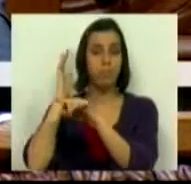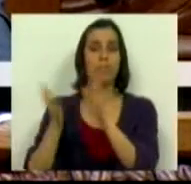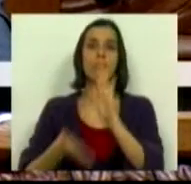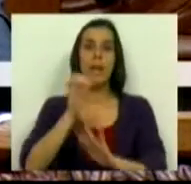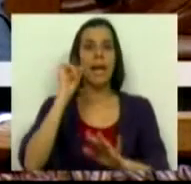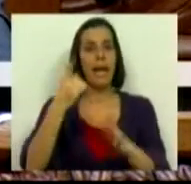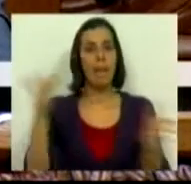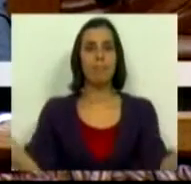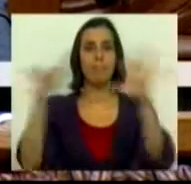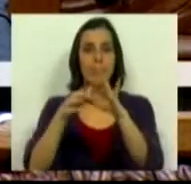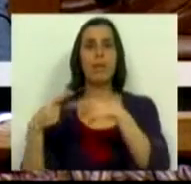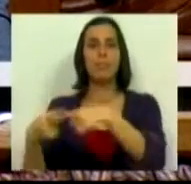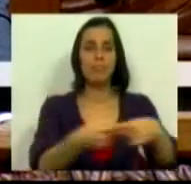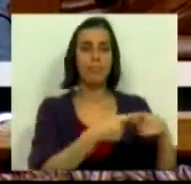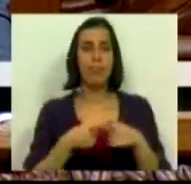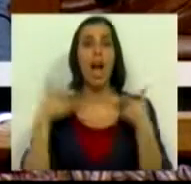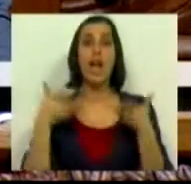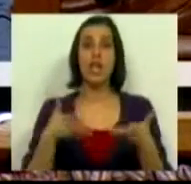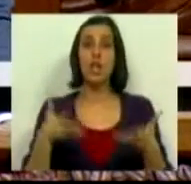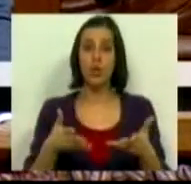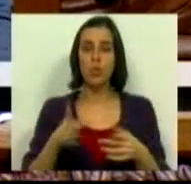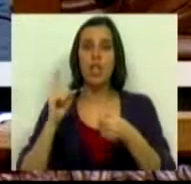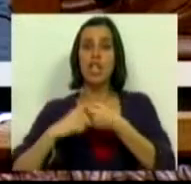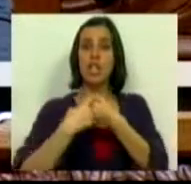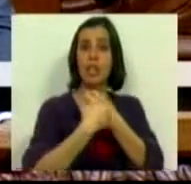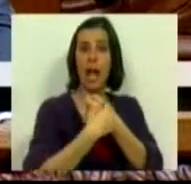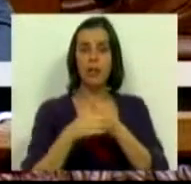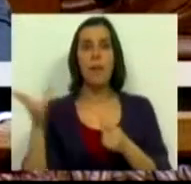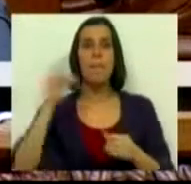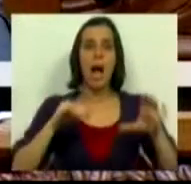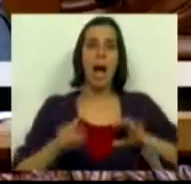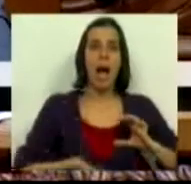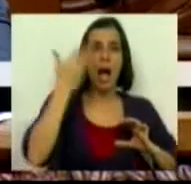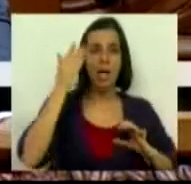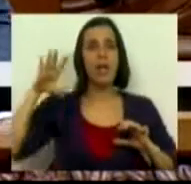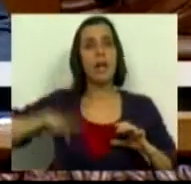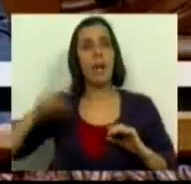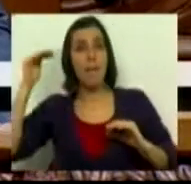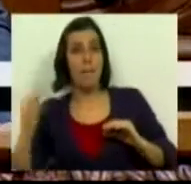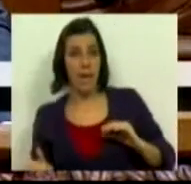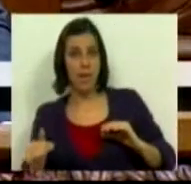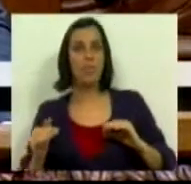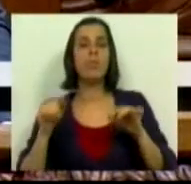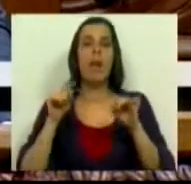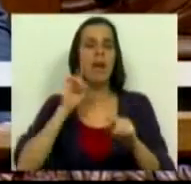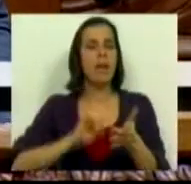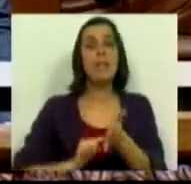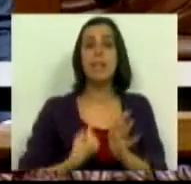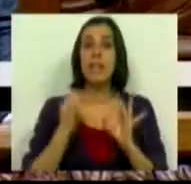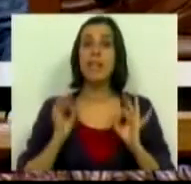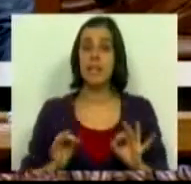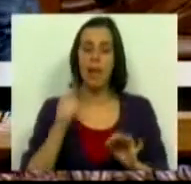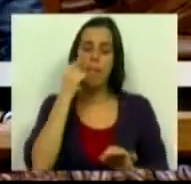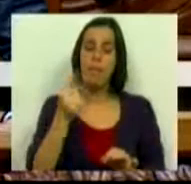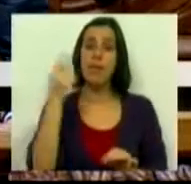acelerar a convergência na repartição das ajudas entre Estados-membros que mais recebem e que menos recebem é essencial,